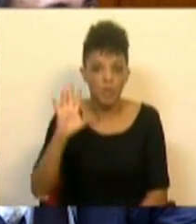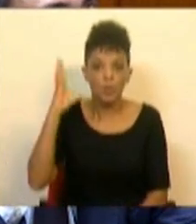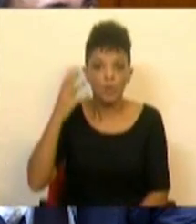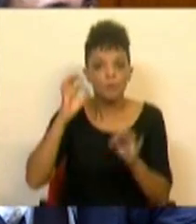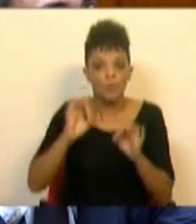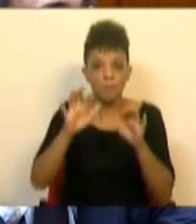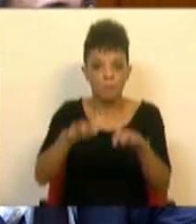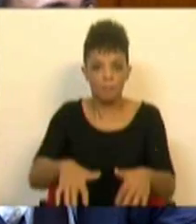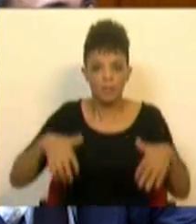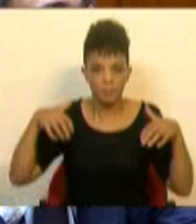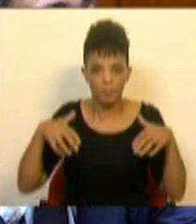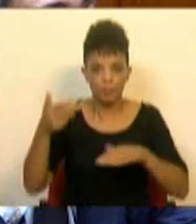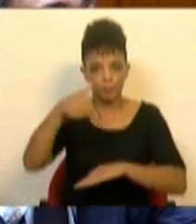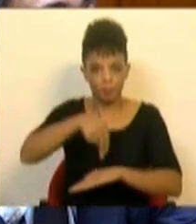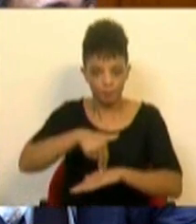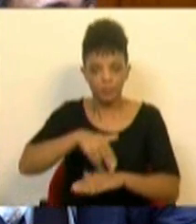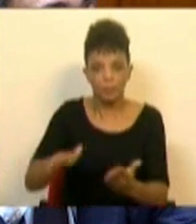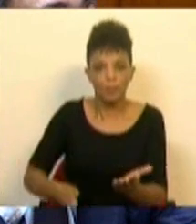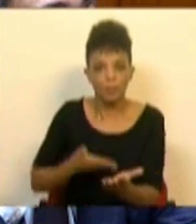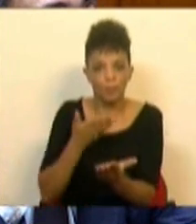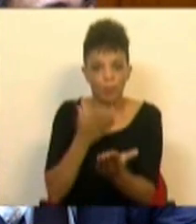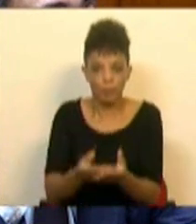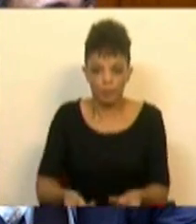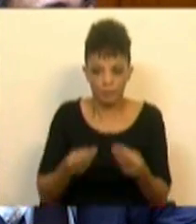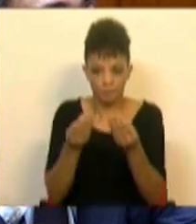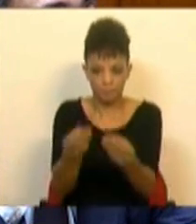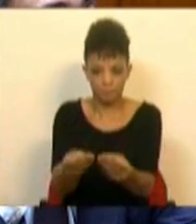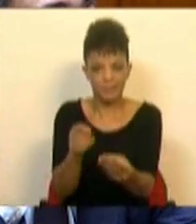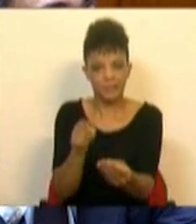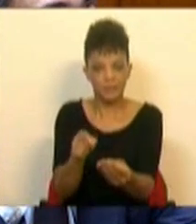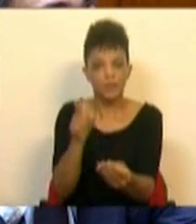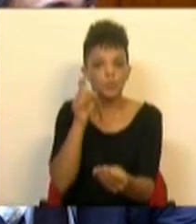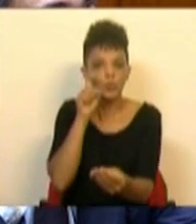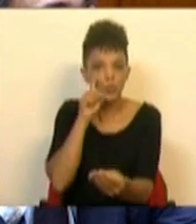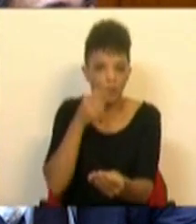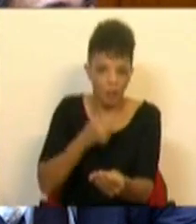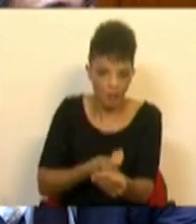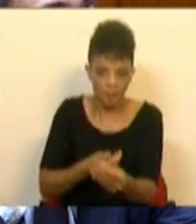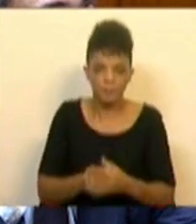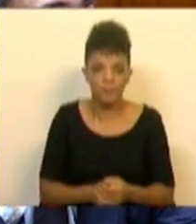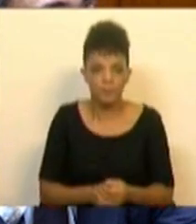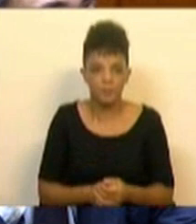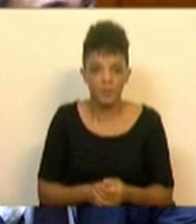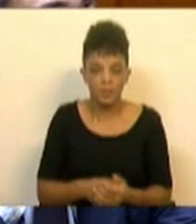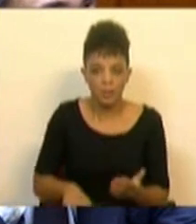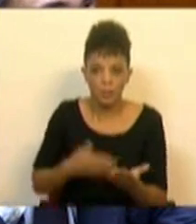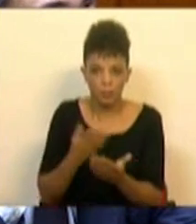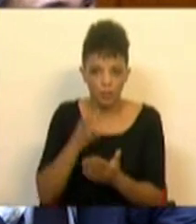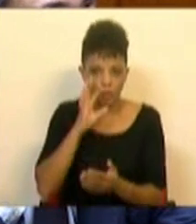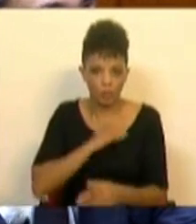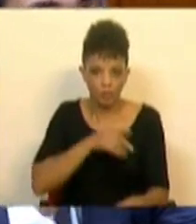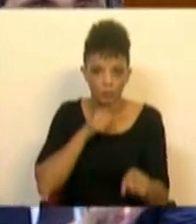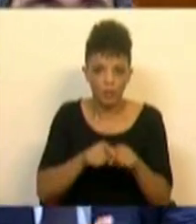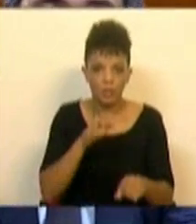chegarmos ao Parlamento pudermos ter uma proposta que seja uma proposta segura. A proposta que o Sr. Deputado, o